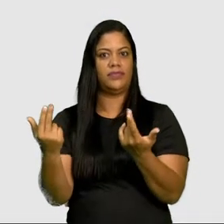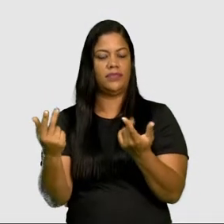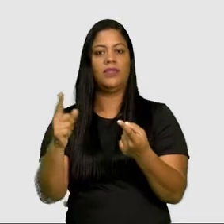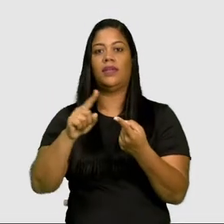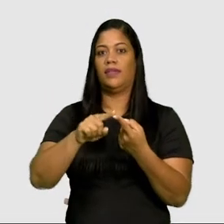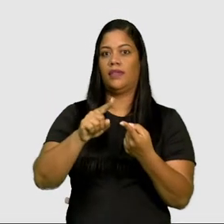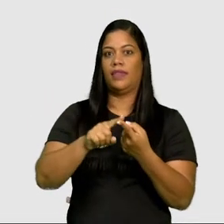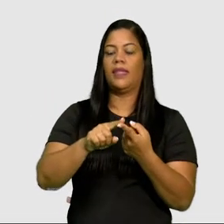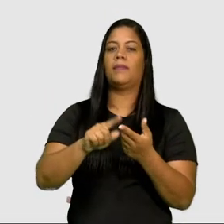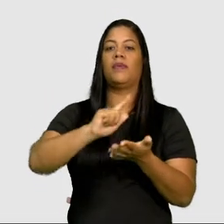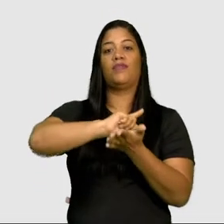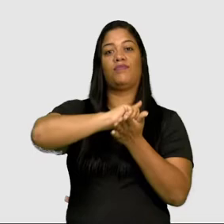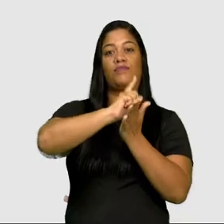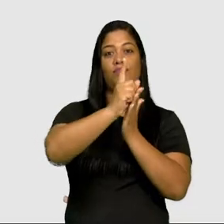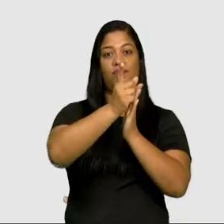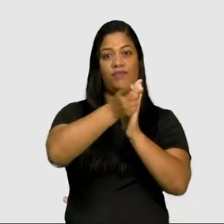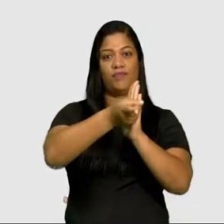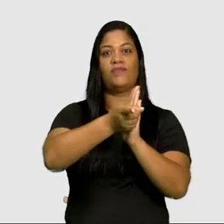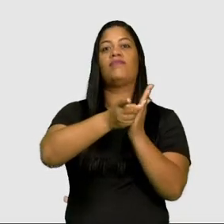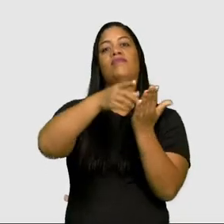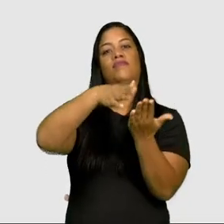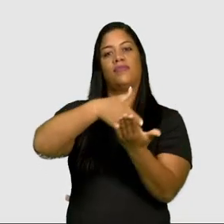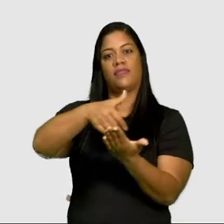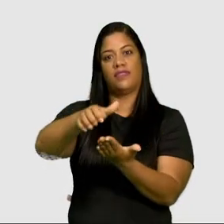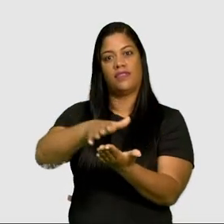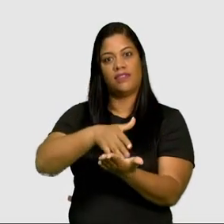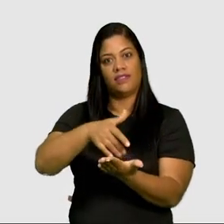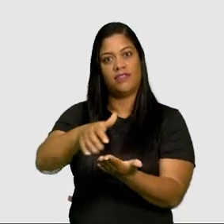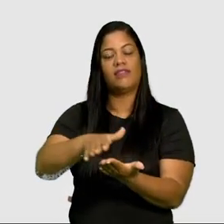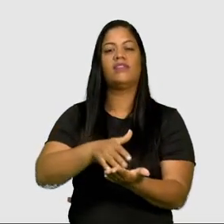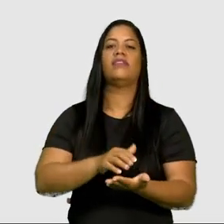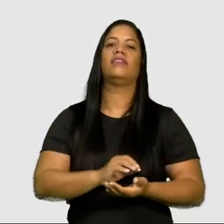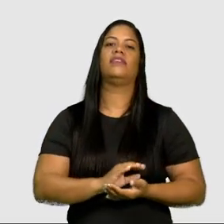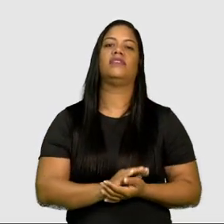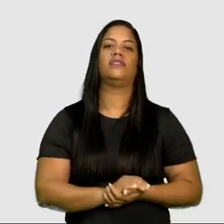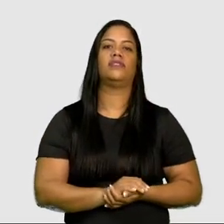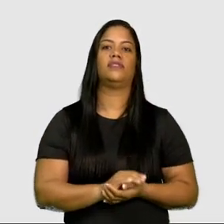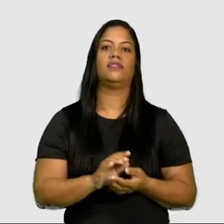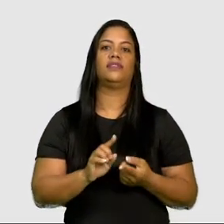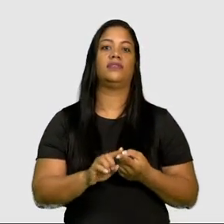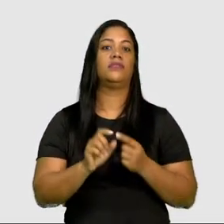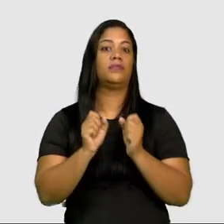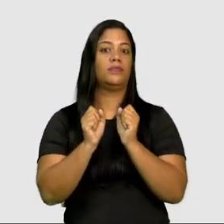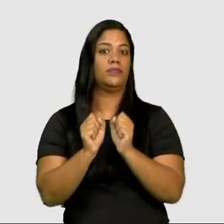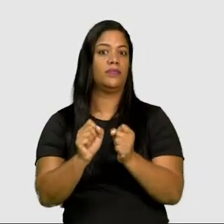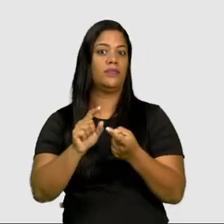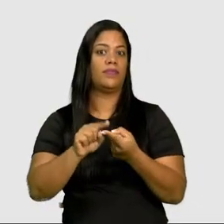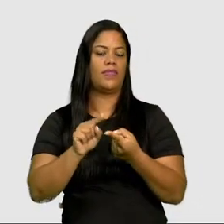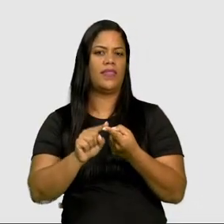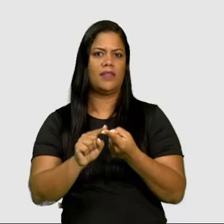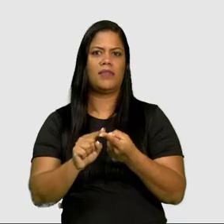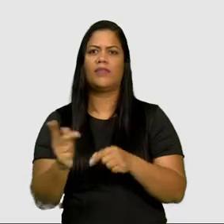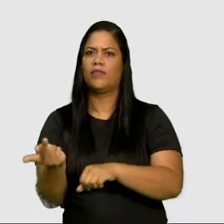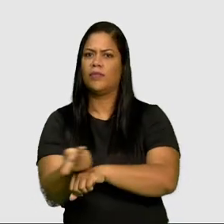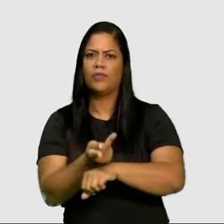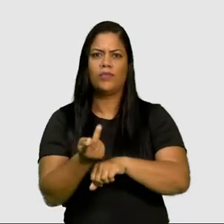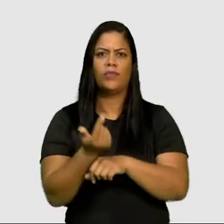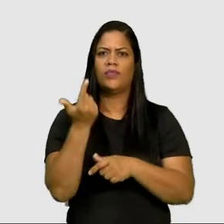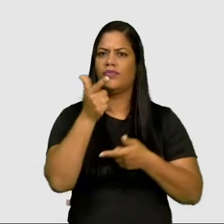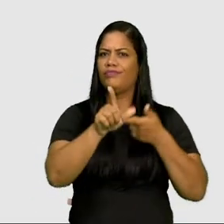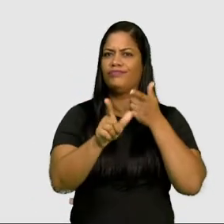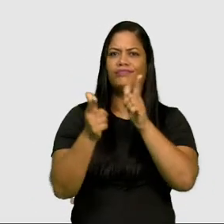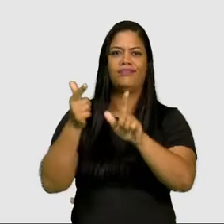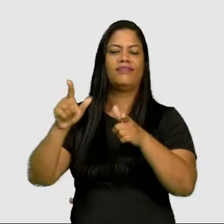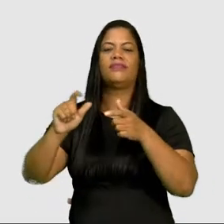pouco pintura de gênero, que é o que a gente vê aqui nesta imagem, né? E a gente pode também estar pesquisando outro tipo de